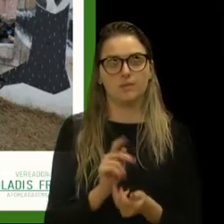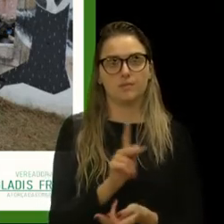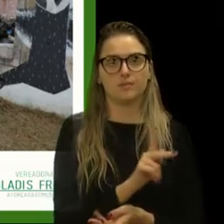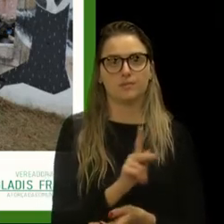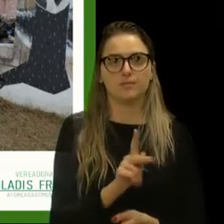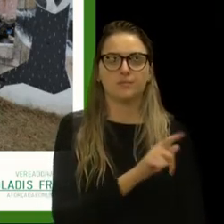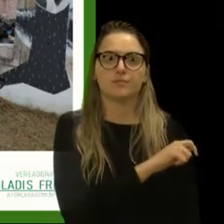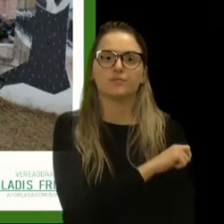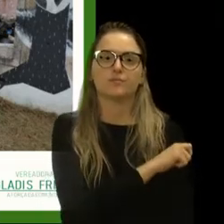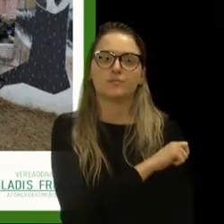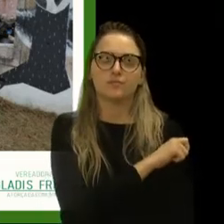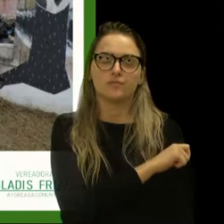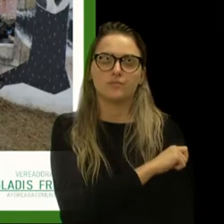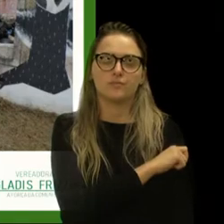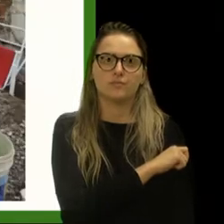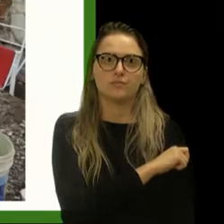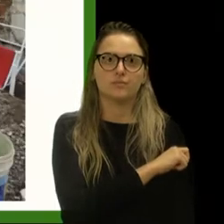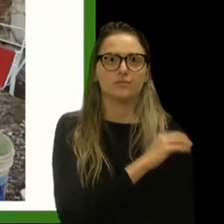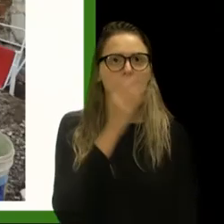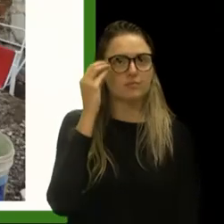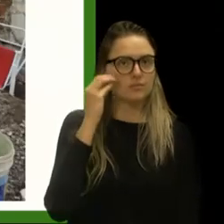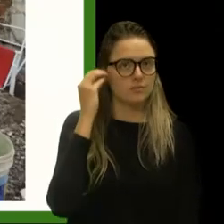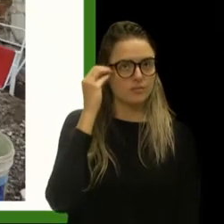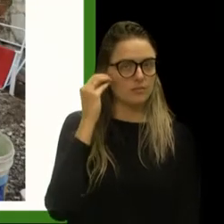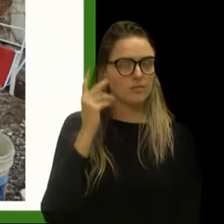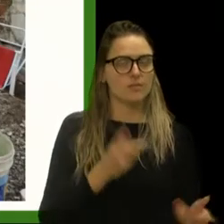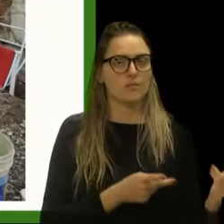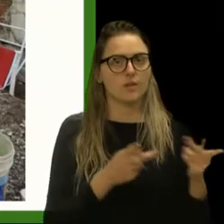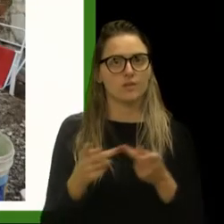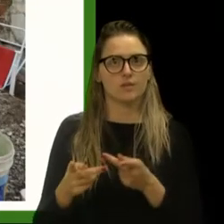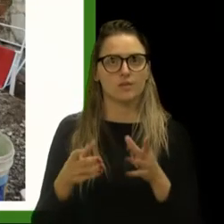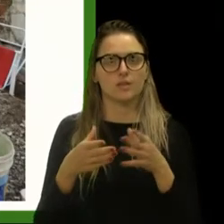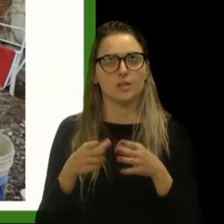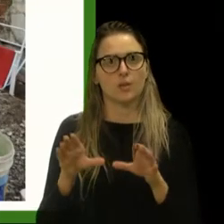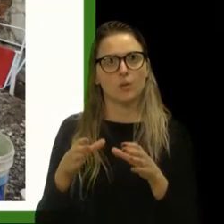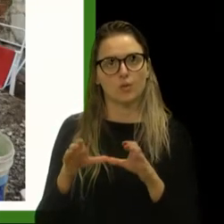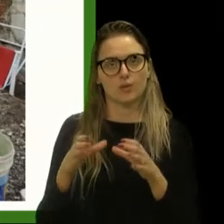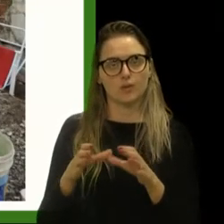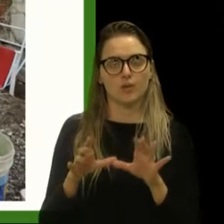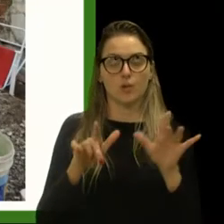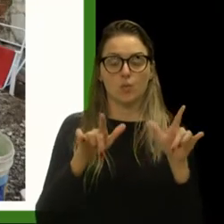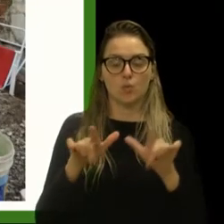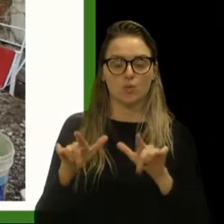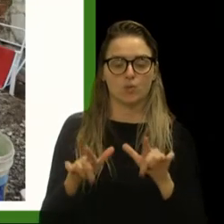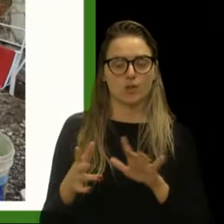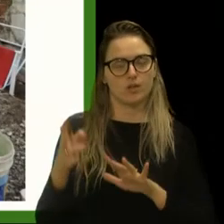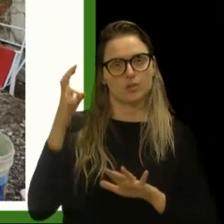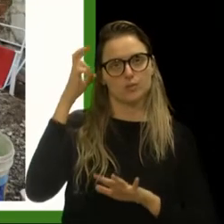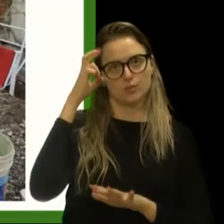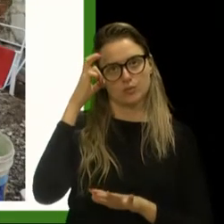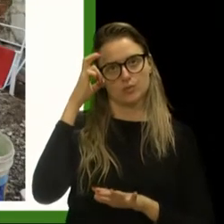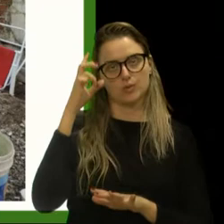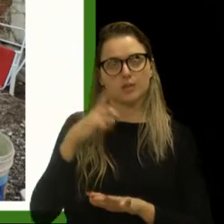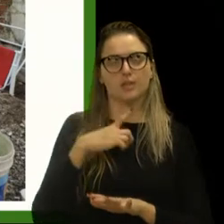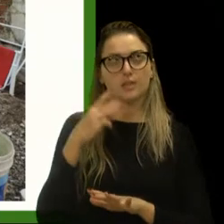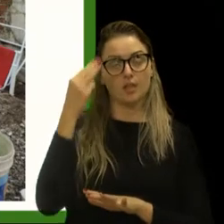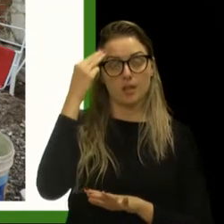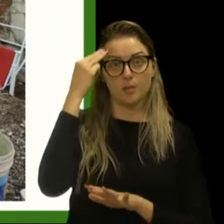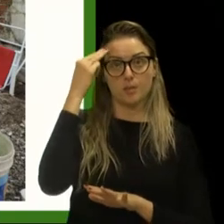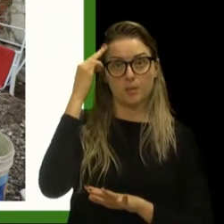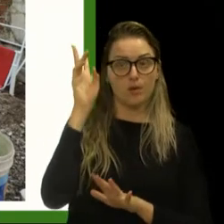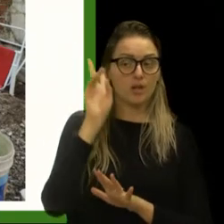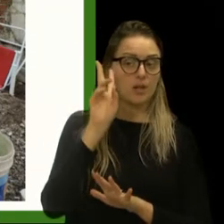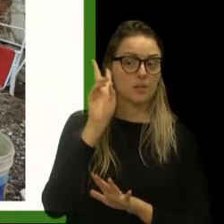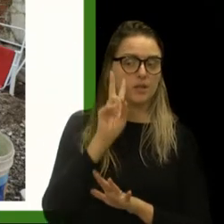estudante, a experiência de visitar e conviver com o espaço cultural que aborda a memória local